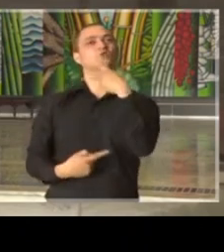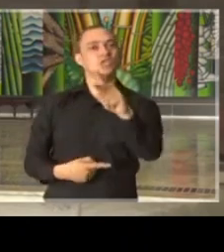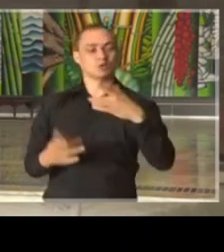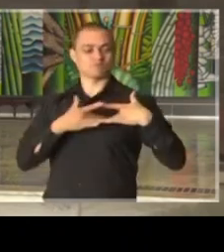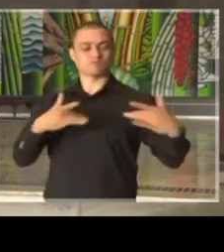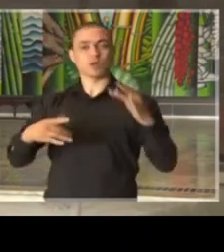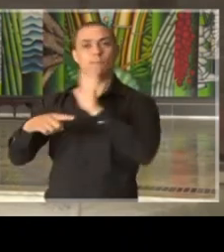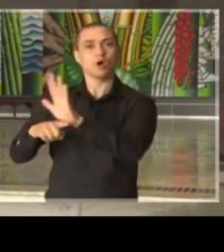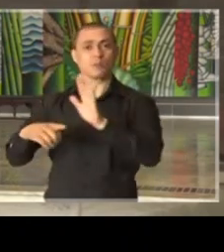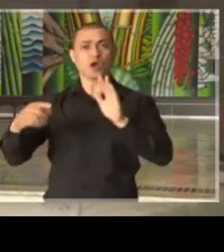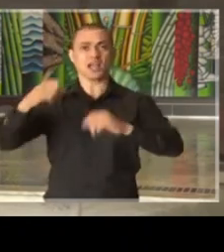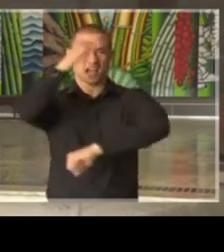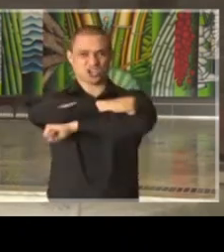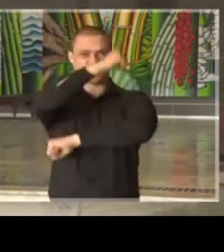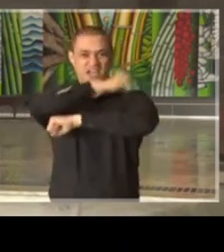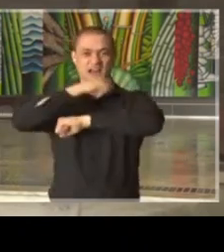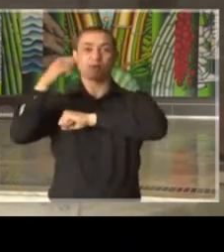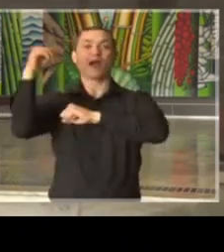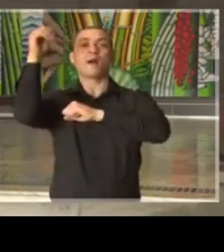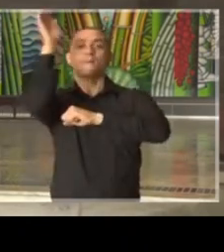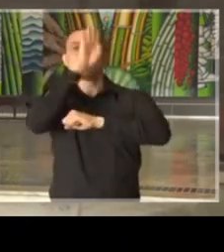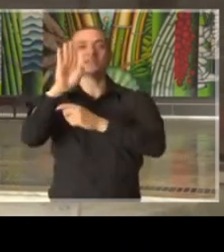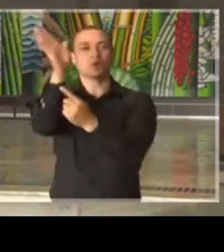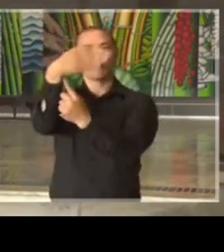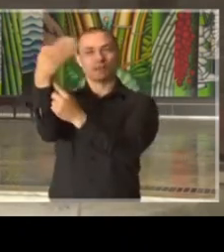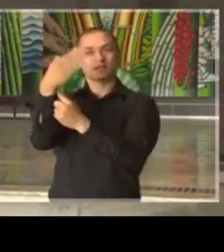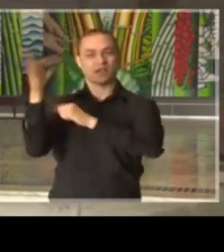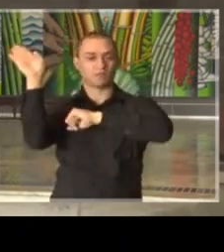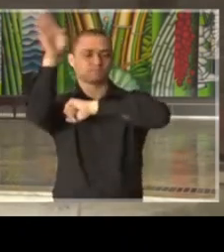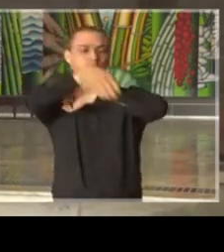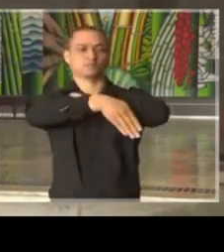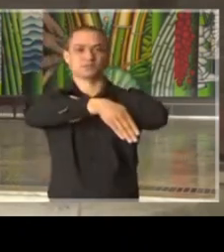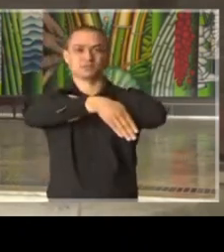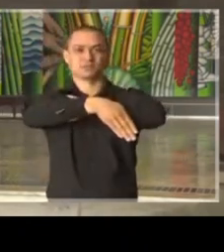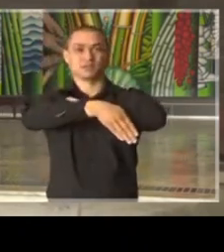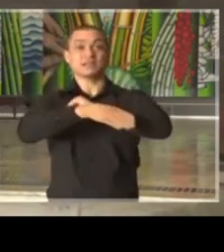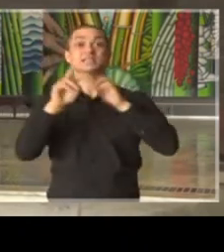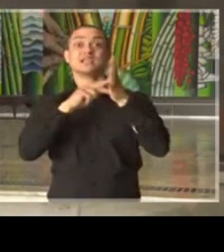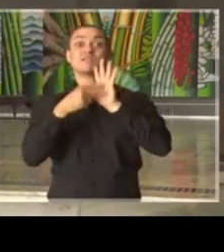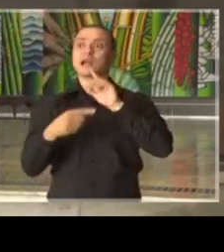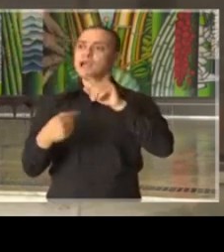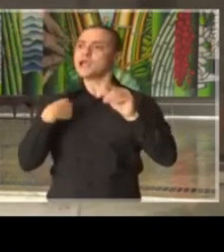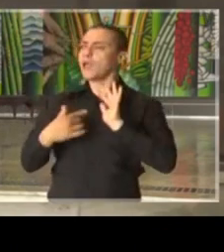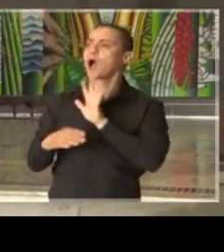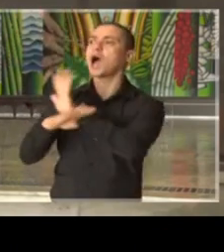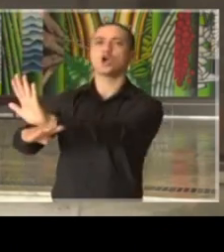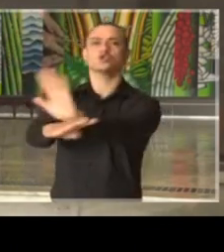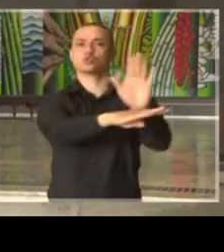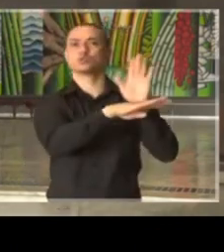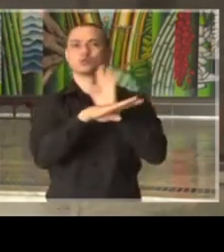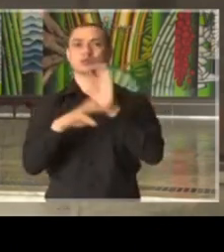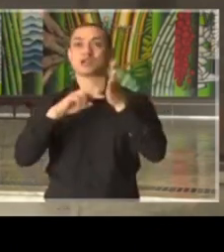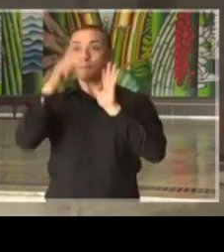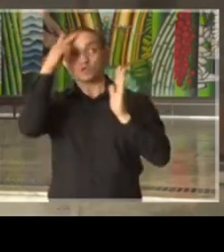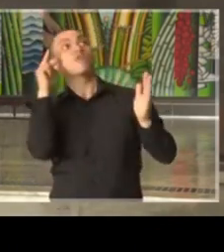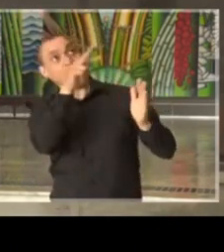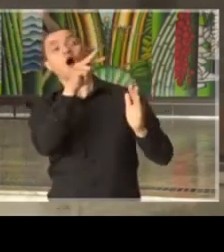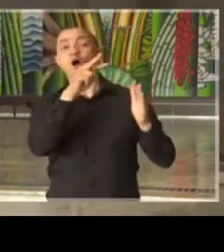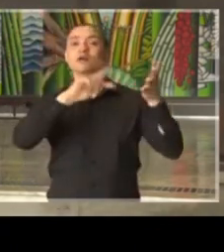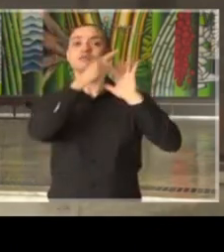solidário. Coloque na janela. É uma demonstração de que ali você está sendo solidário e ajudando outras pessoas.